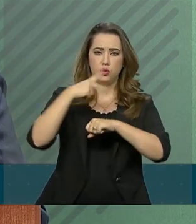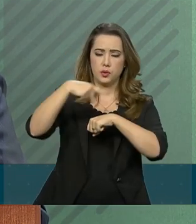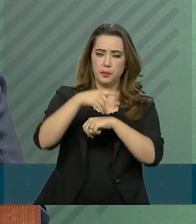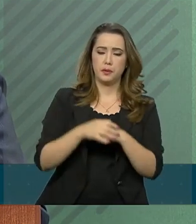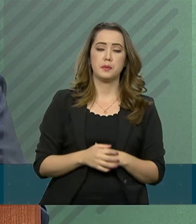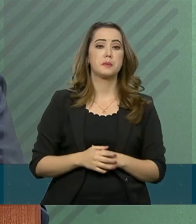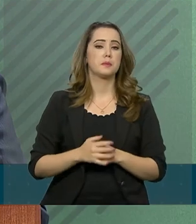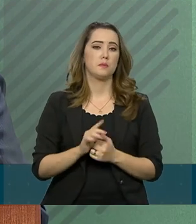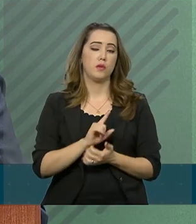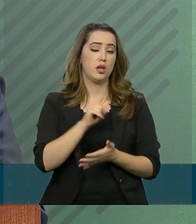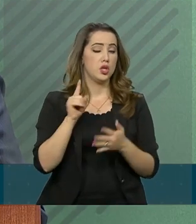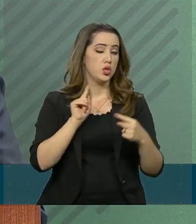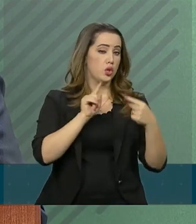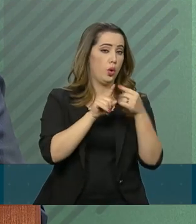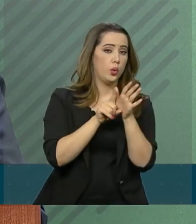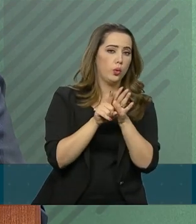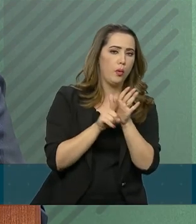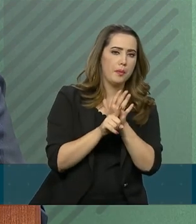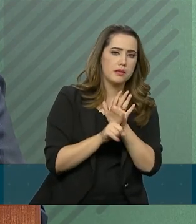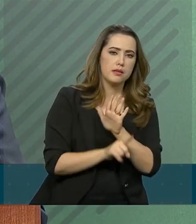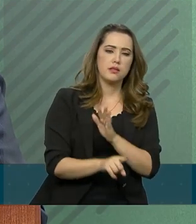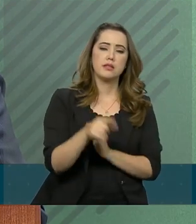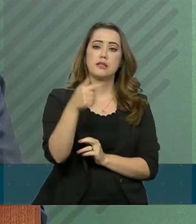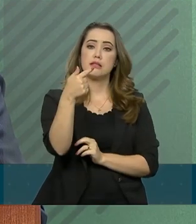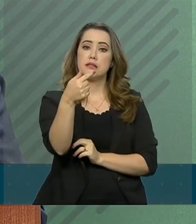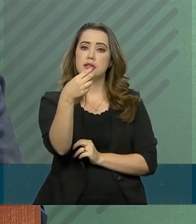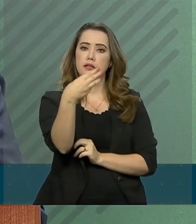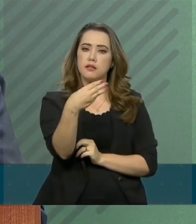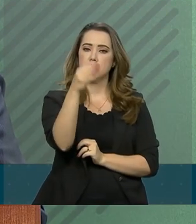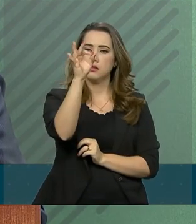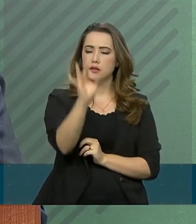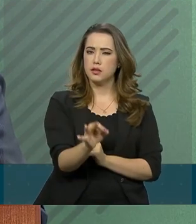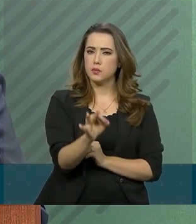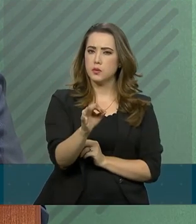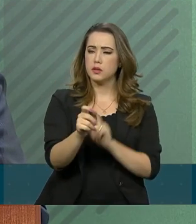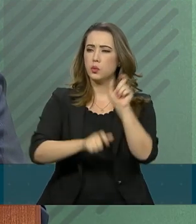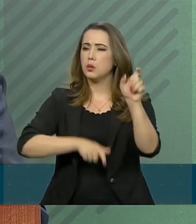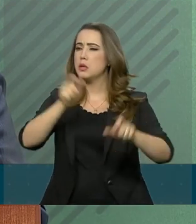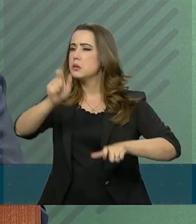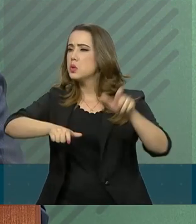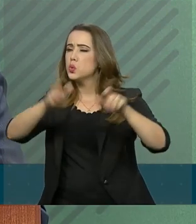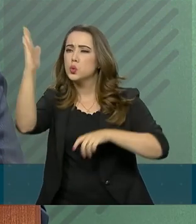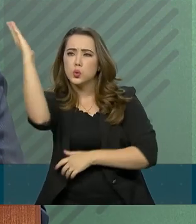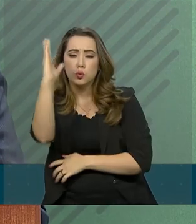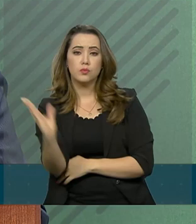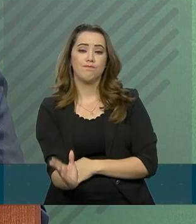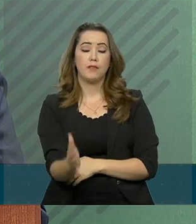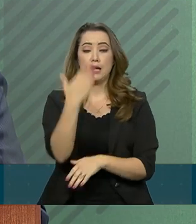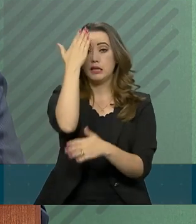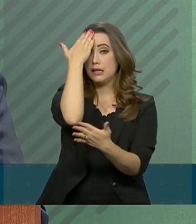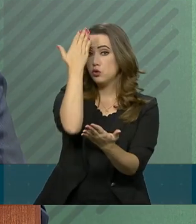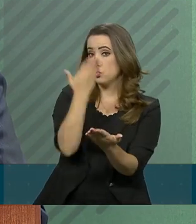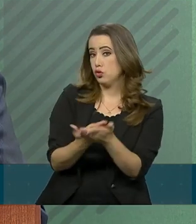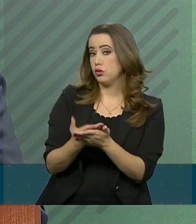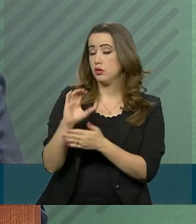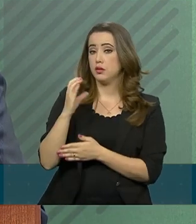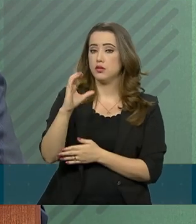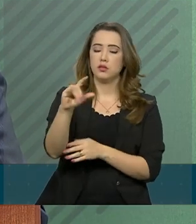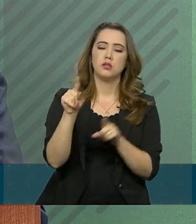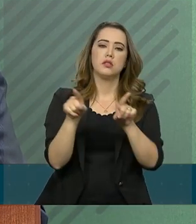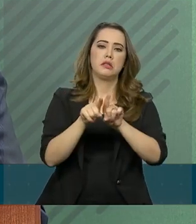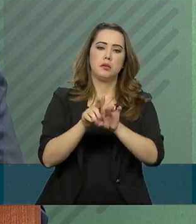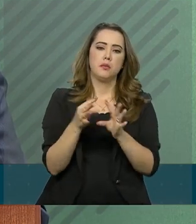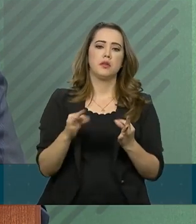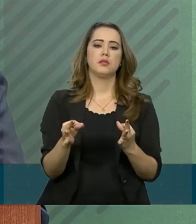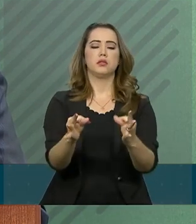levantamento, 73% da população acredita que a ciência e a